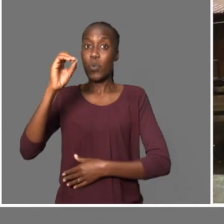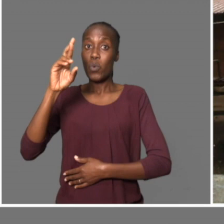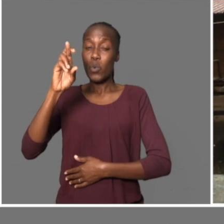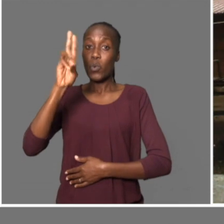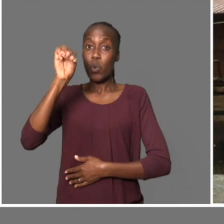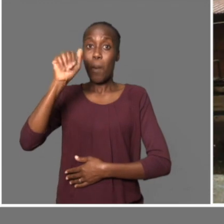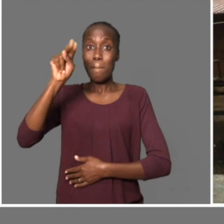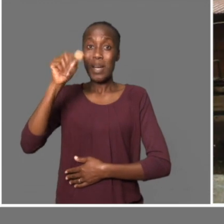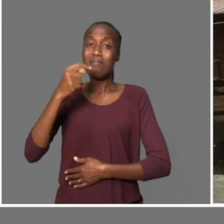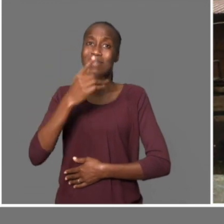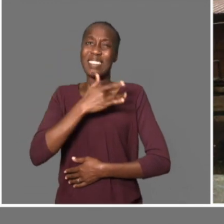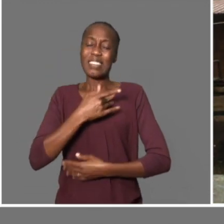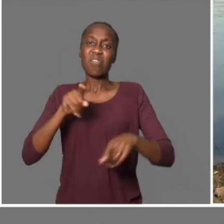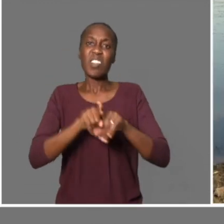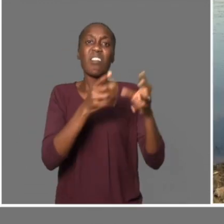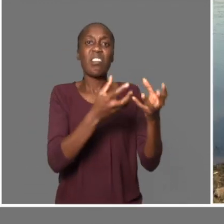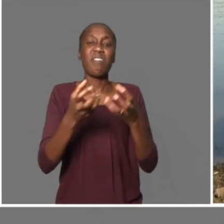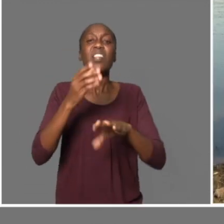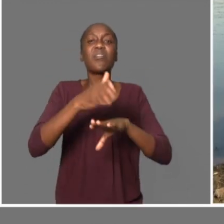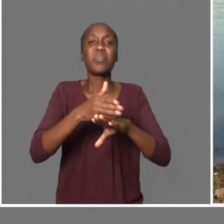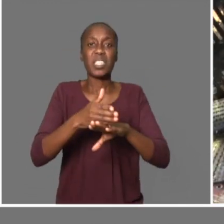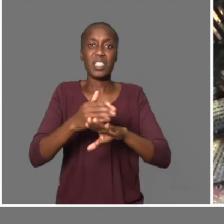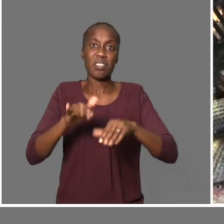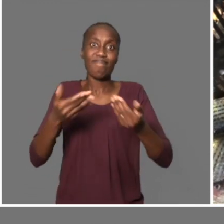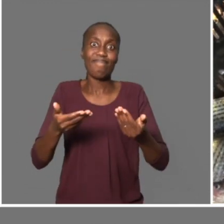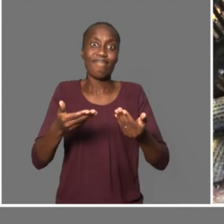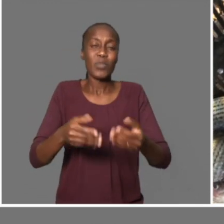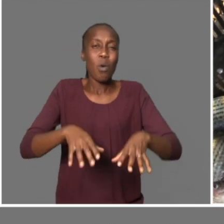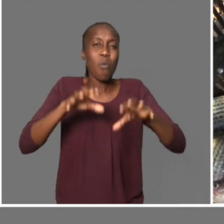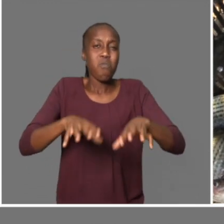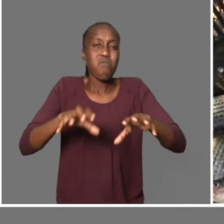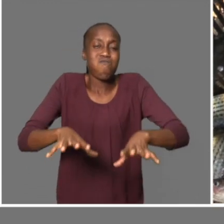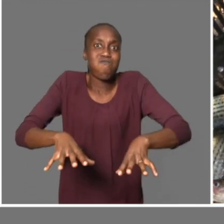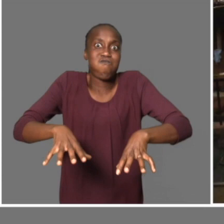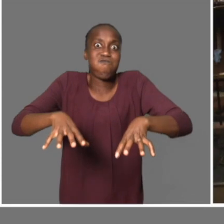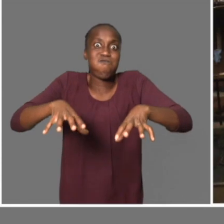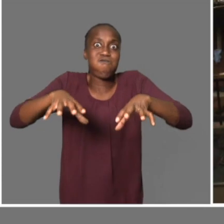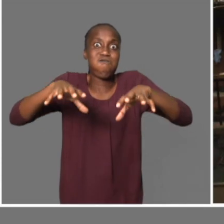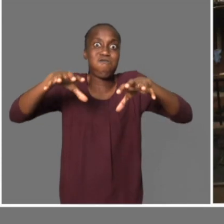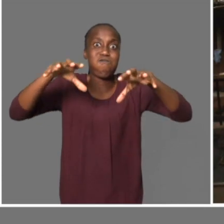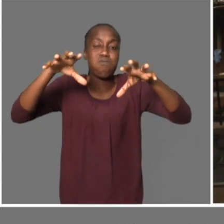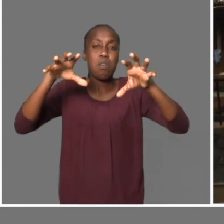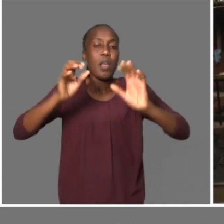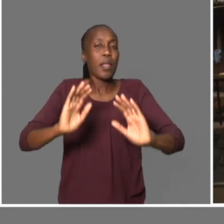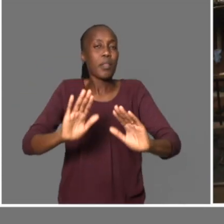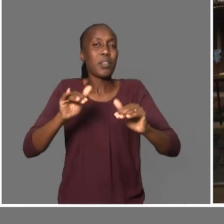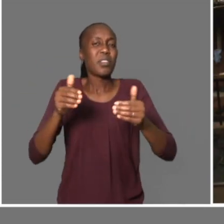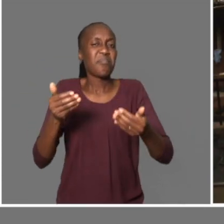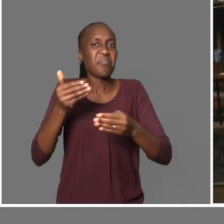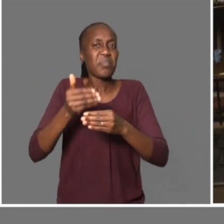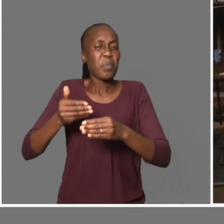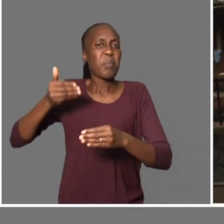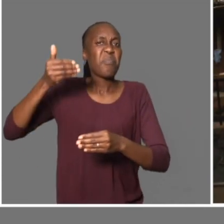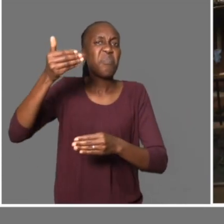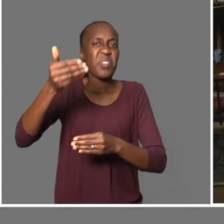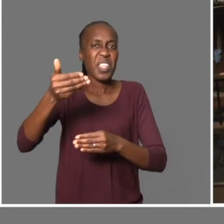pescadores de cor humana também se ressentem da escassez de peixe. Pouco tempo, cova cheia, aquelas